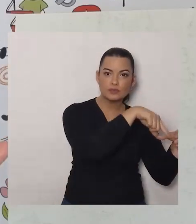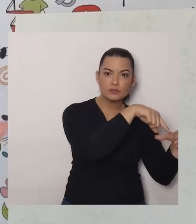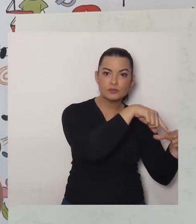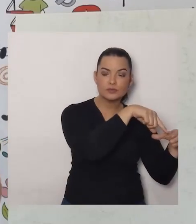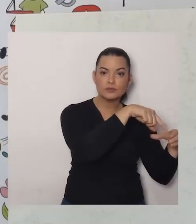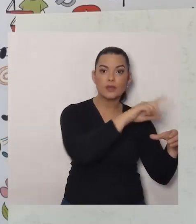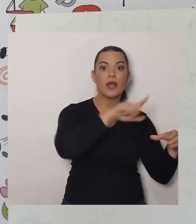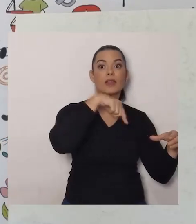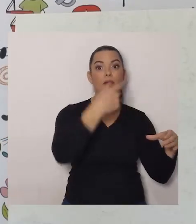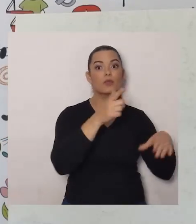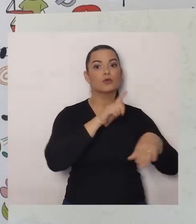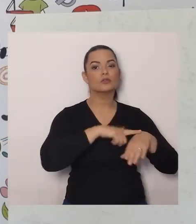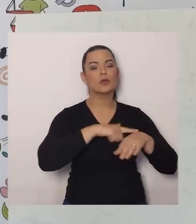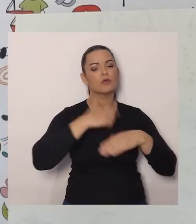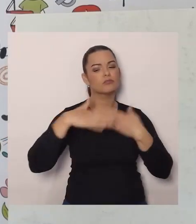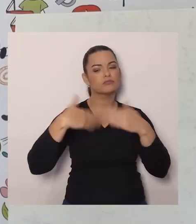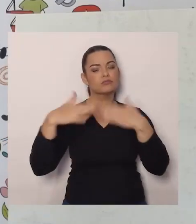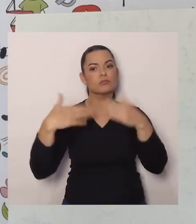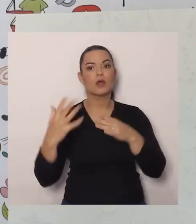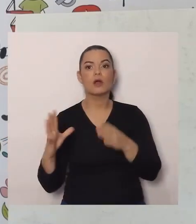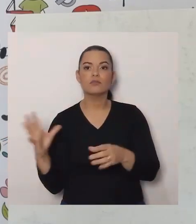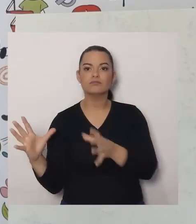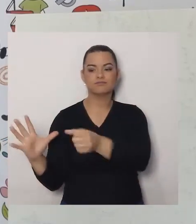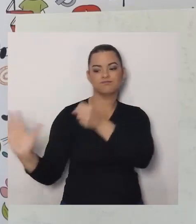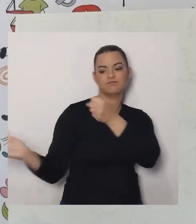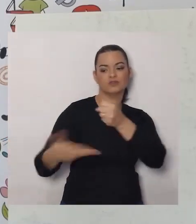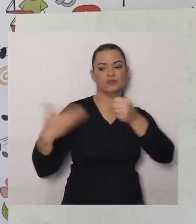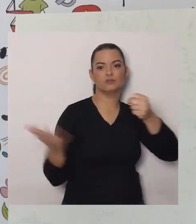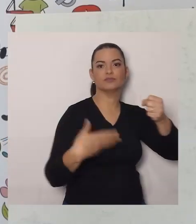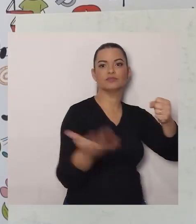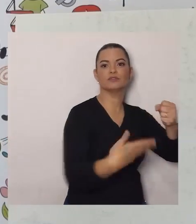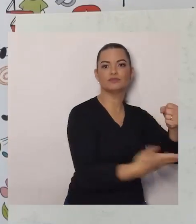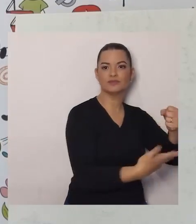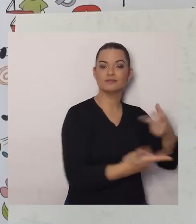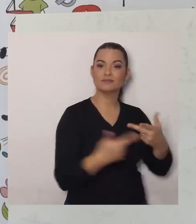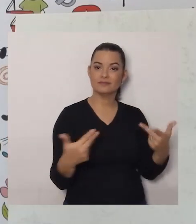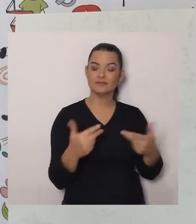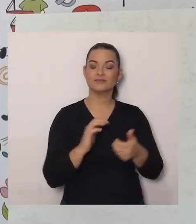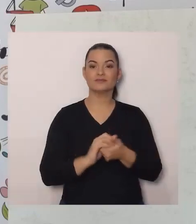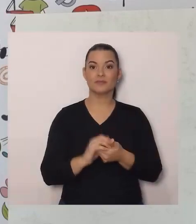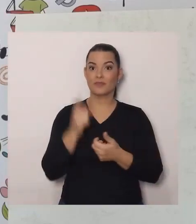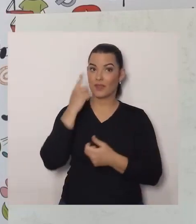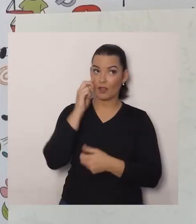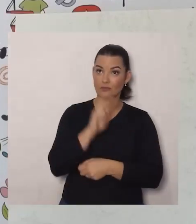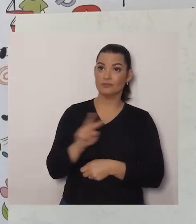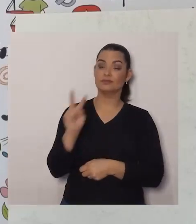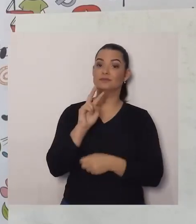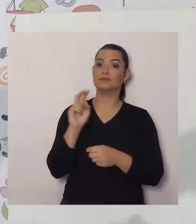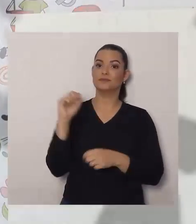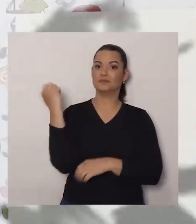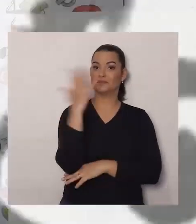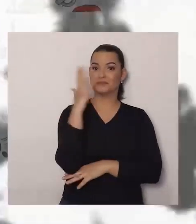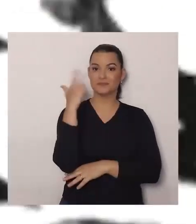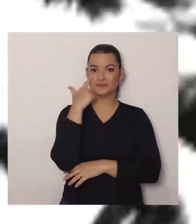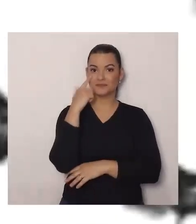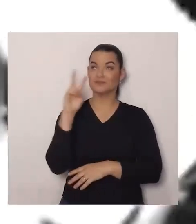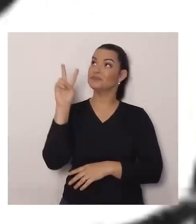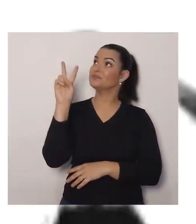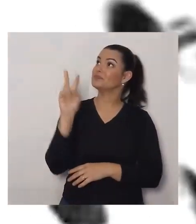em, Observação, Agora eu tenho, Uma outra coisa, Para te mostrar, Observem mais, Essa imagem,